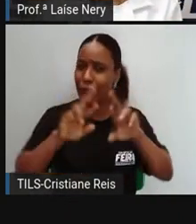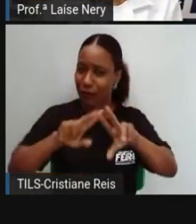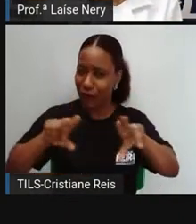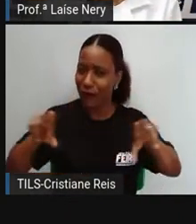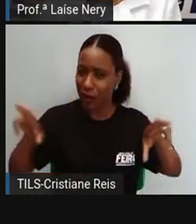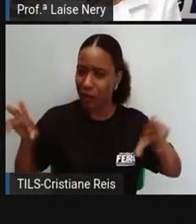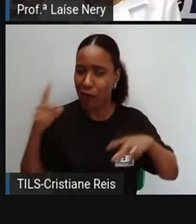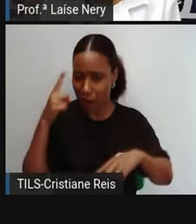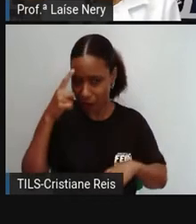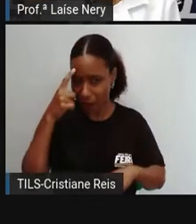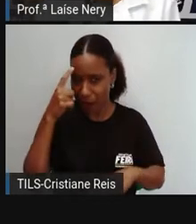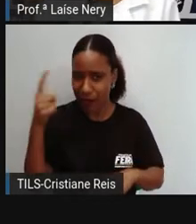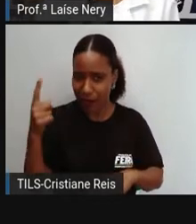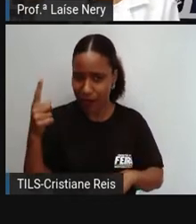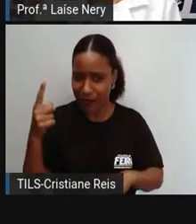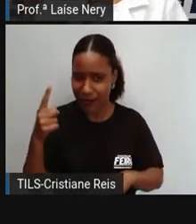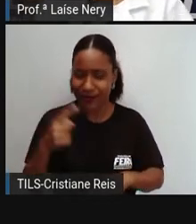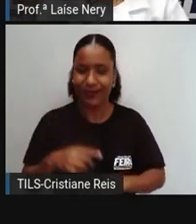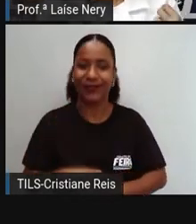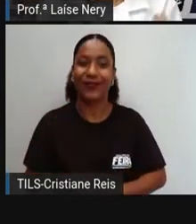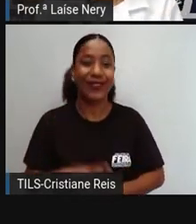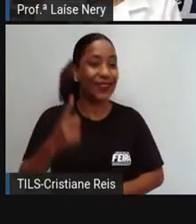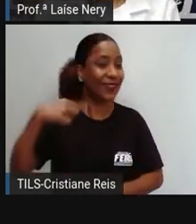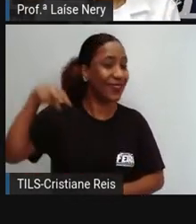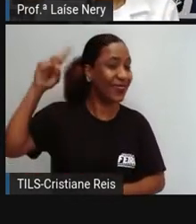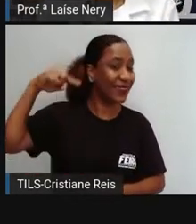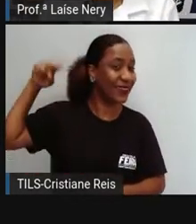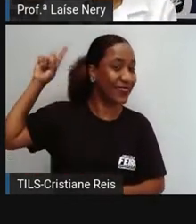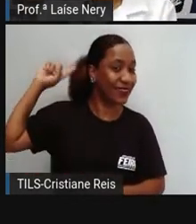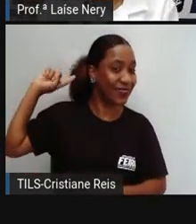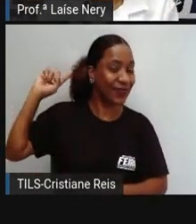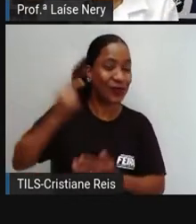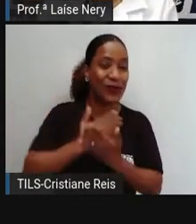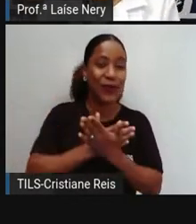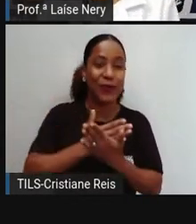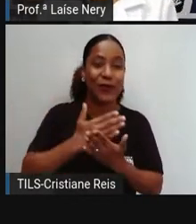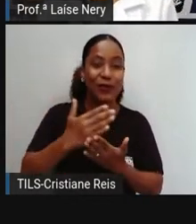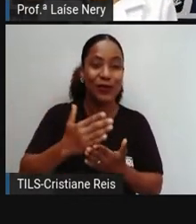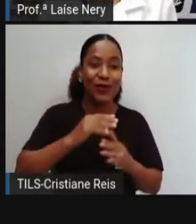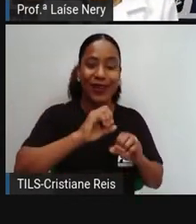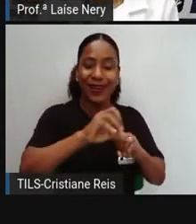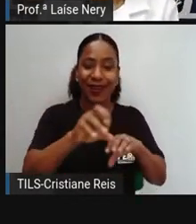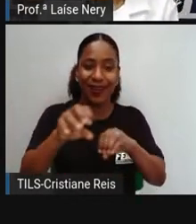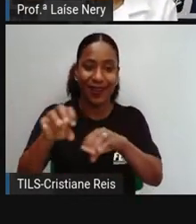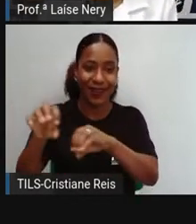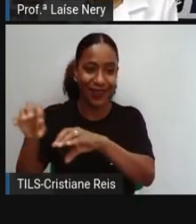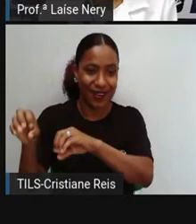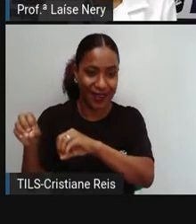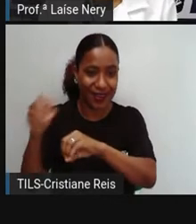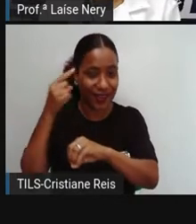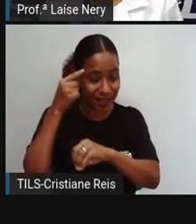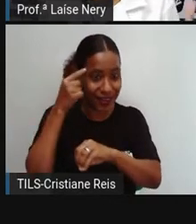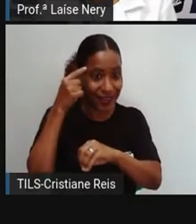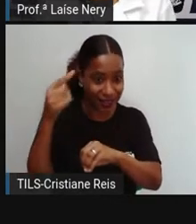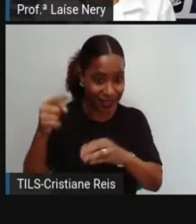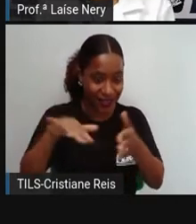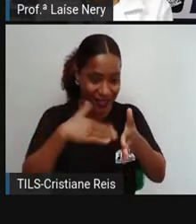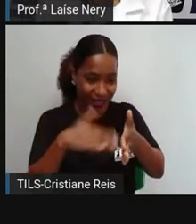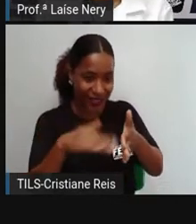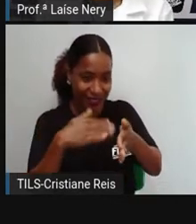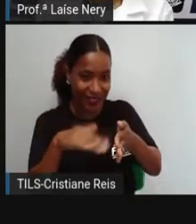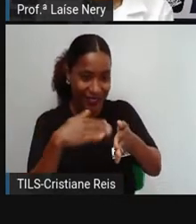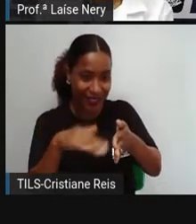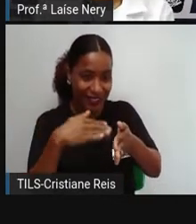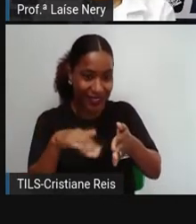Lá no início, quando nós começamos essas aulas, aqui pelo canal da Secretaria e pela